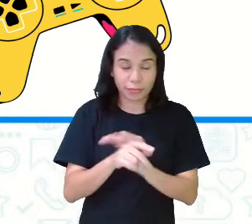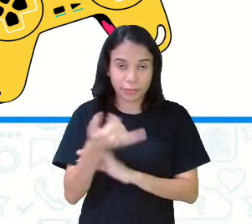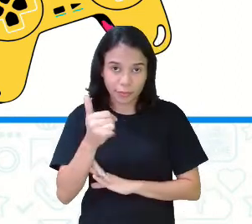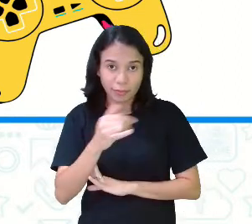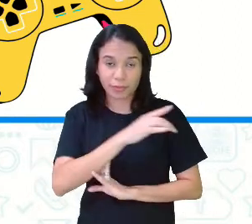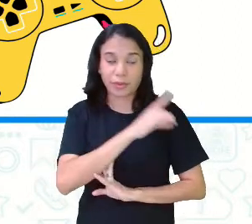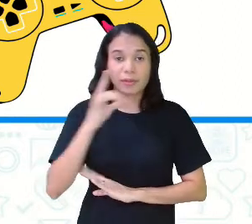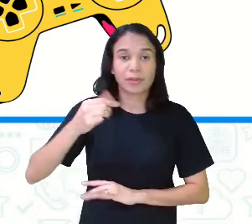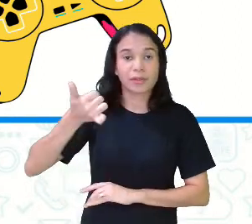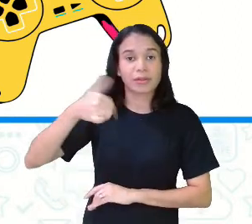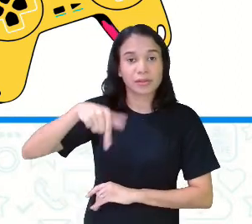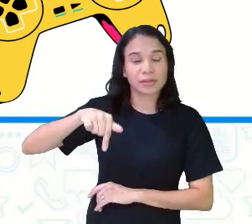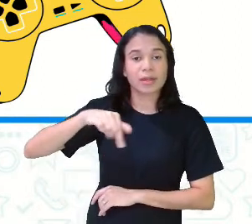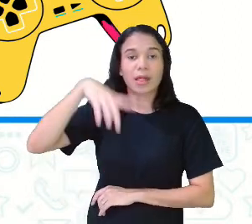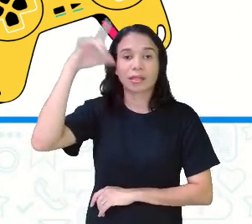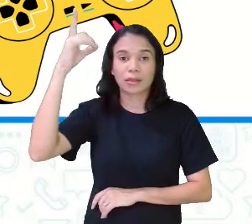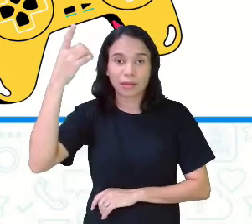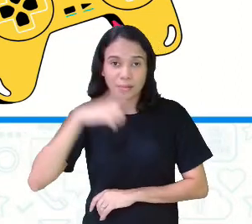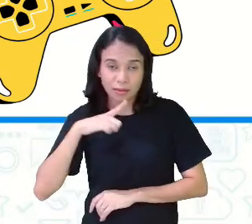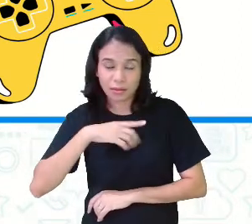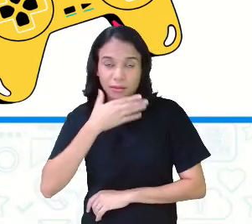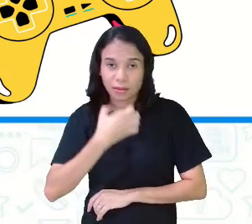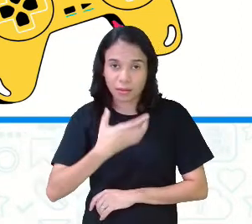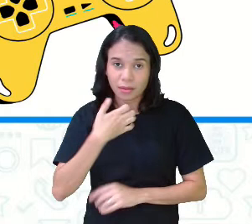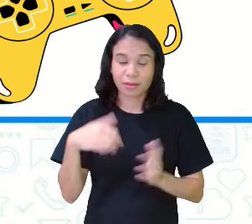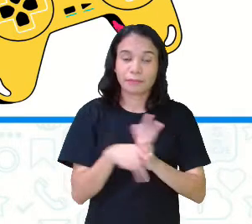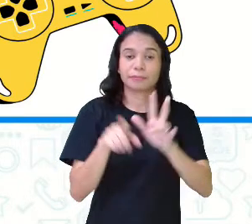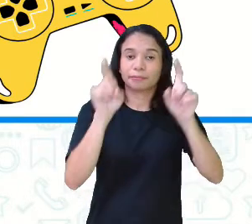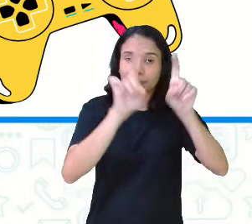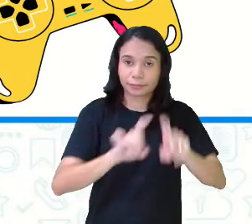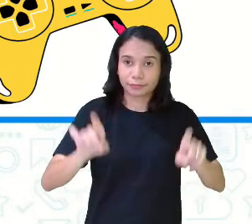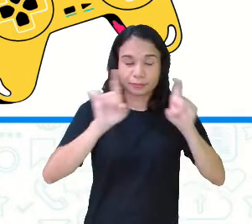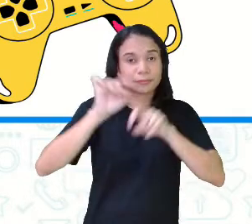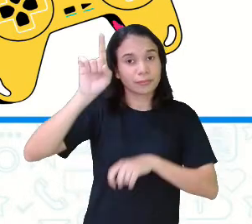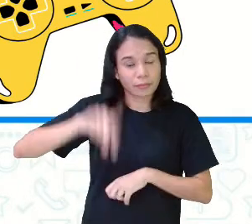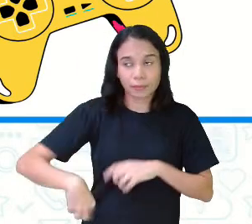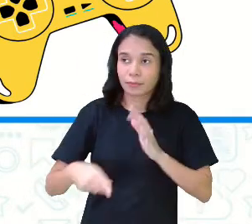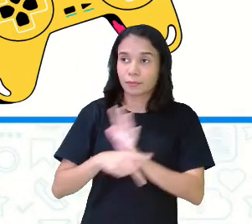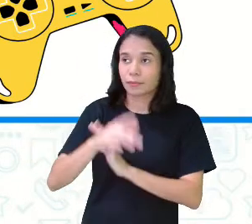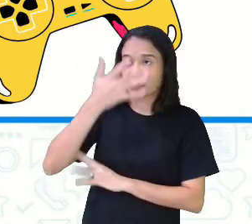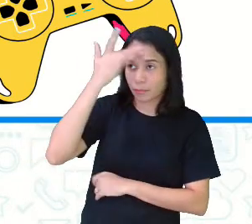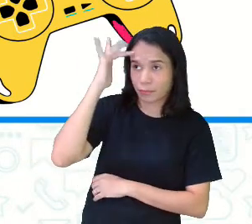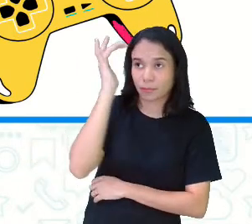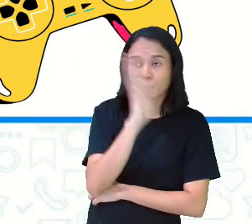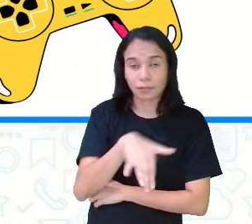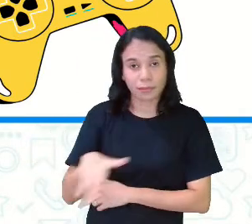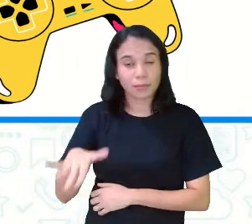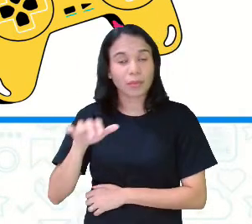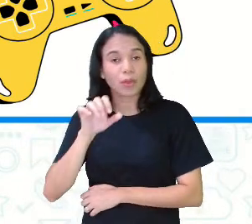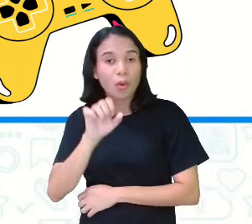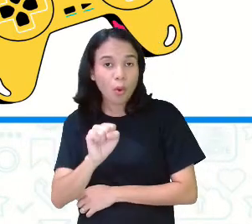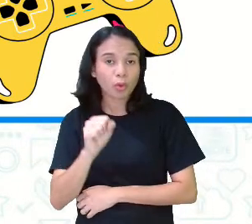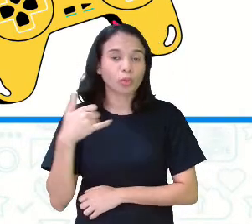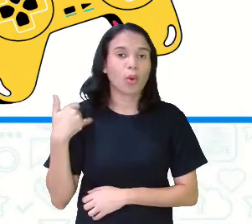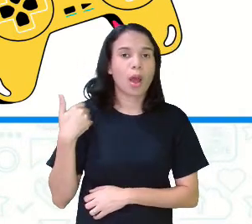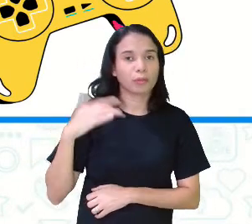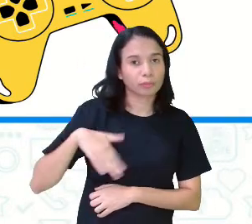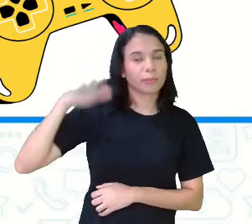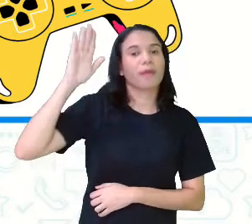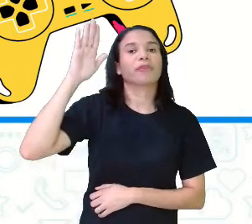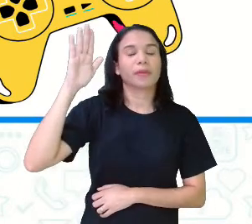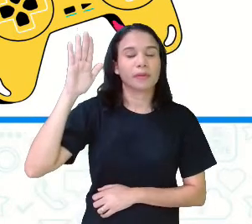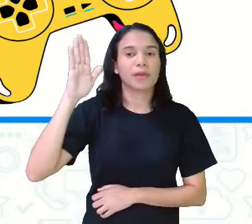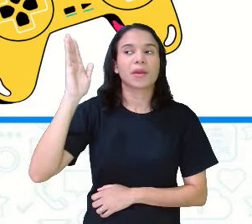dia 17 de dezembro de 2018 para computador. É indicado para crianças de 8 anos em diante.